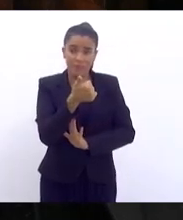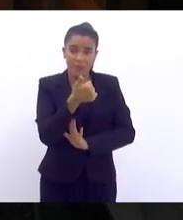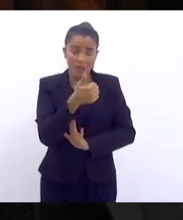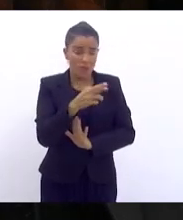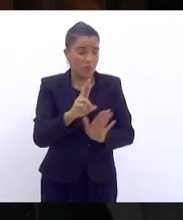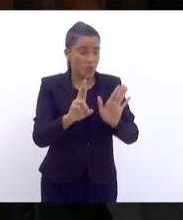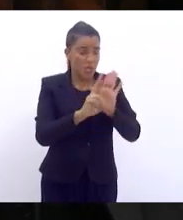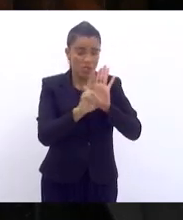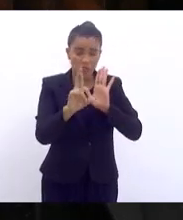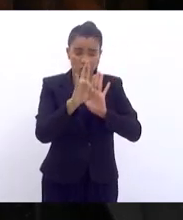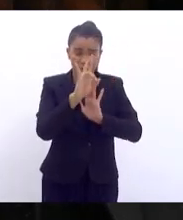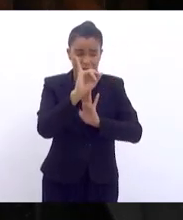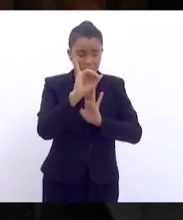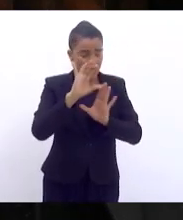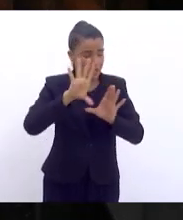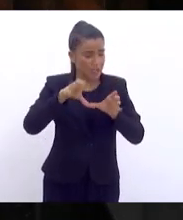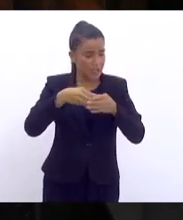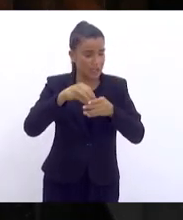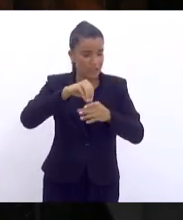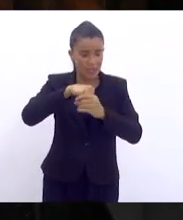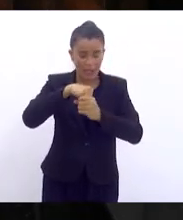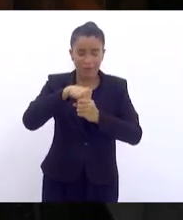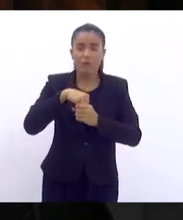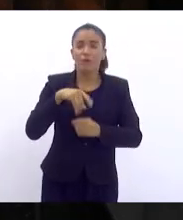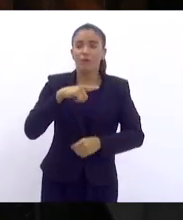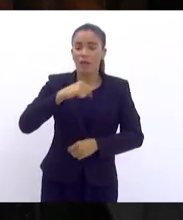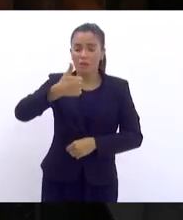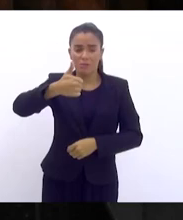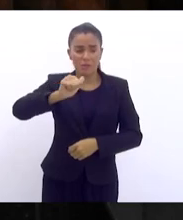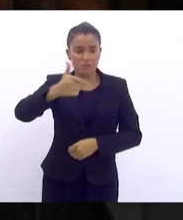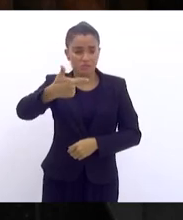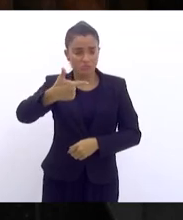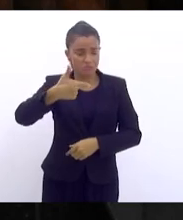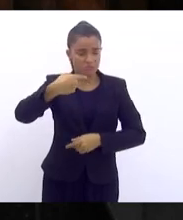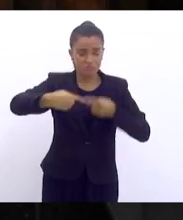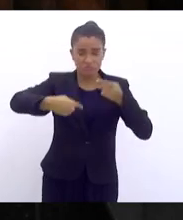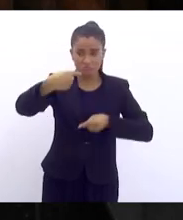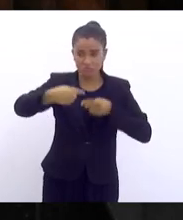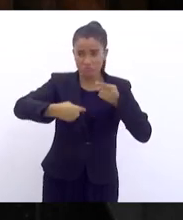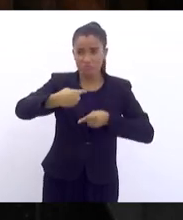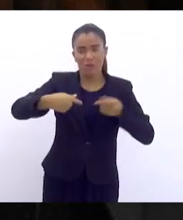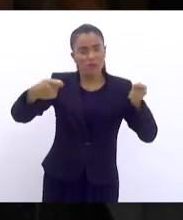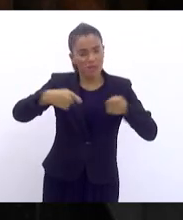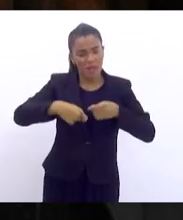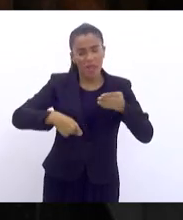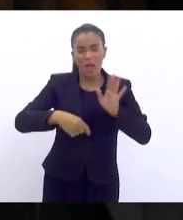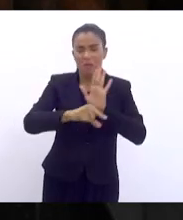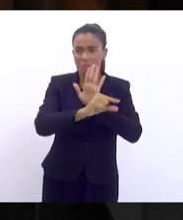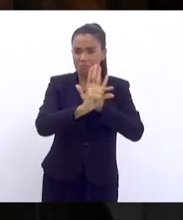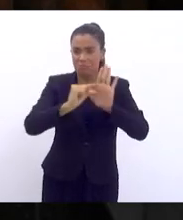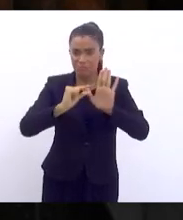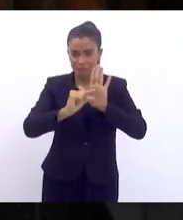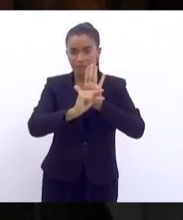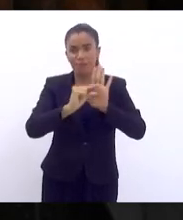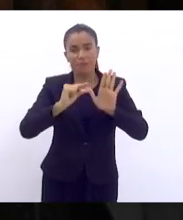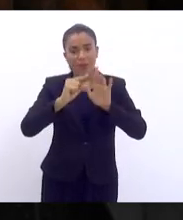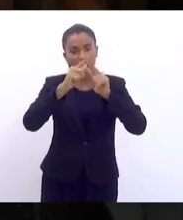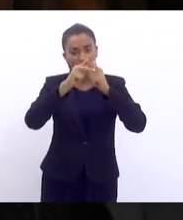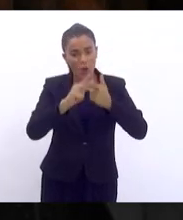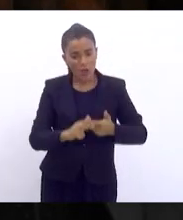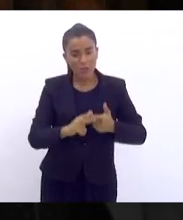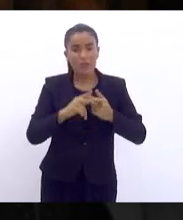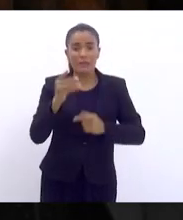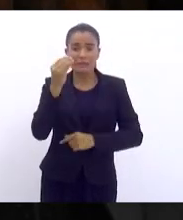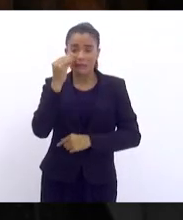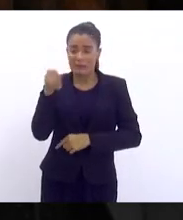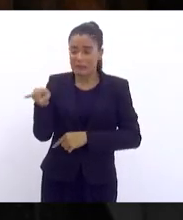regimentalmente, se está em primeira ou segunda discussão, pode emendar. E a gente tem que ver a emenda como uma tentativa